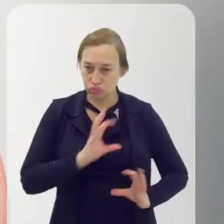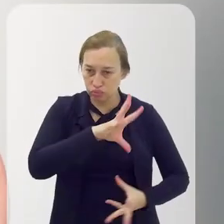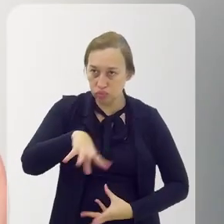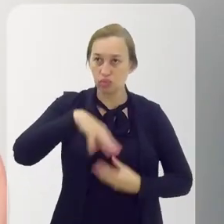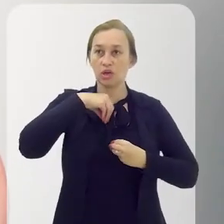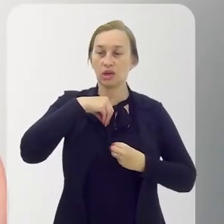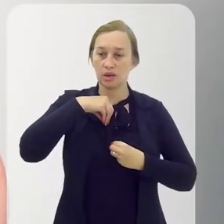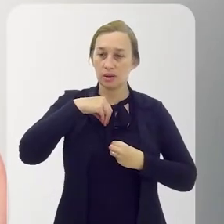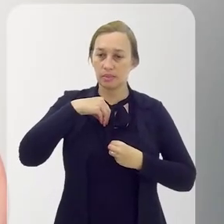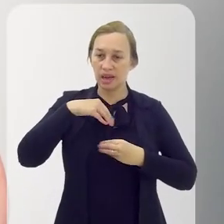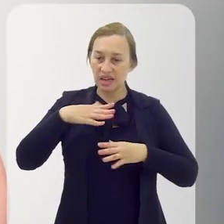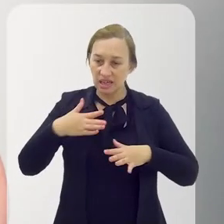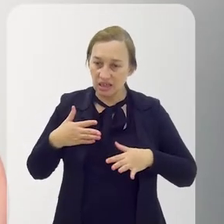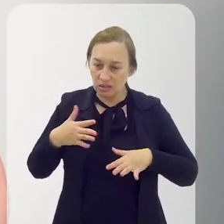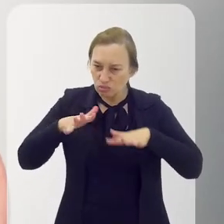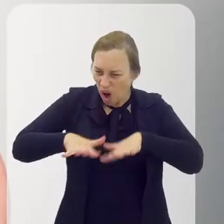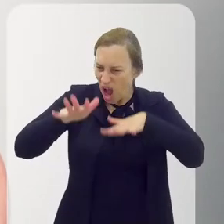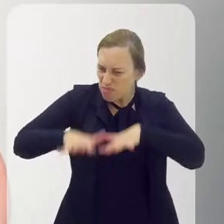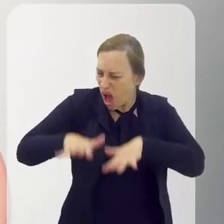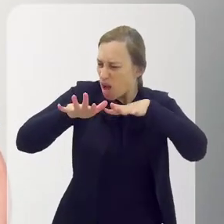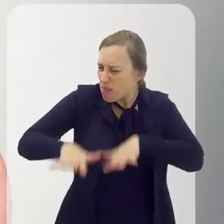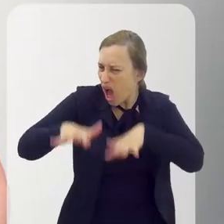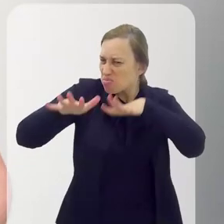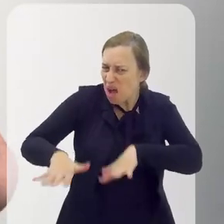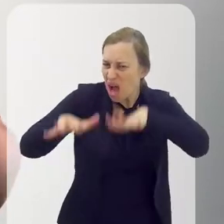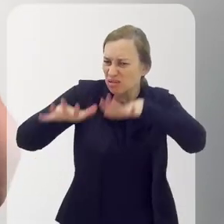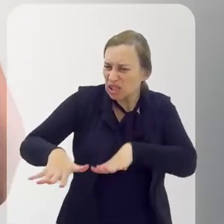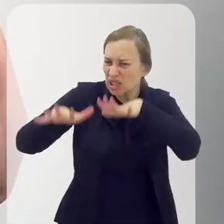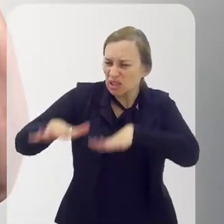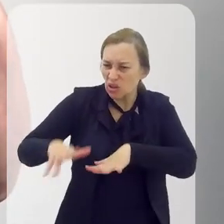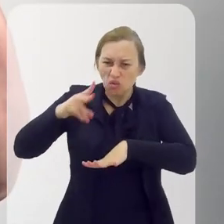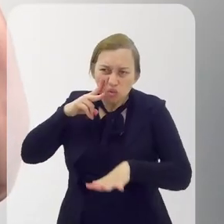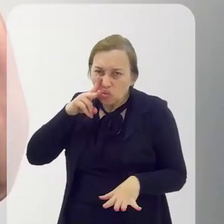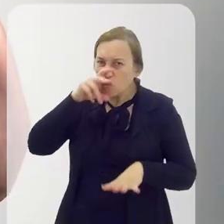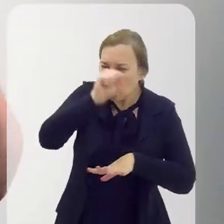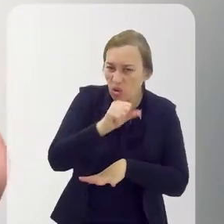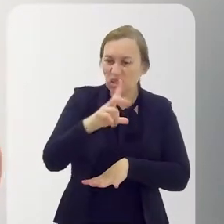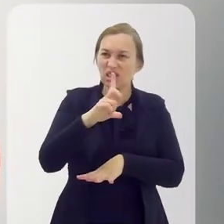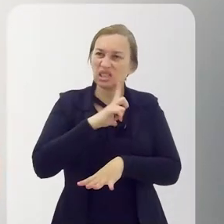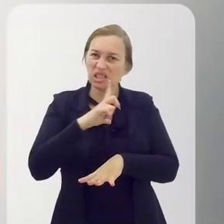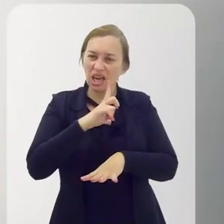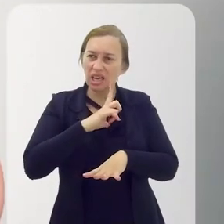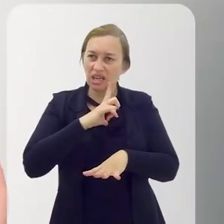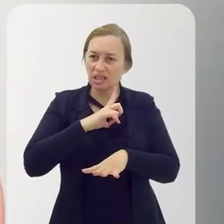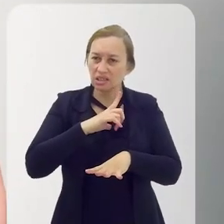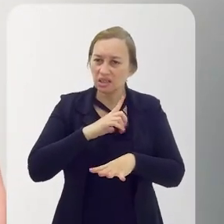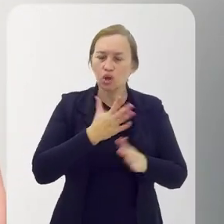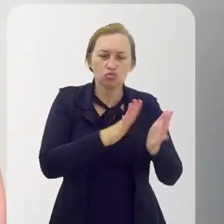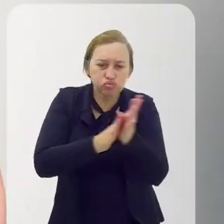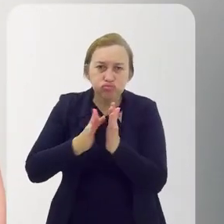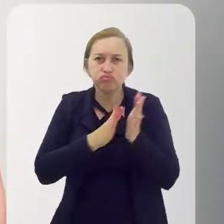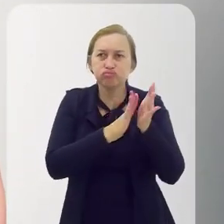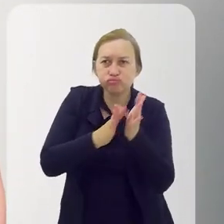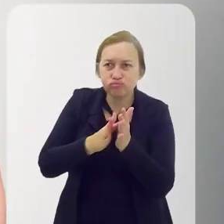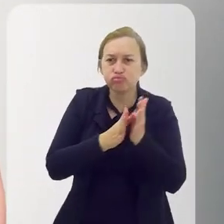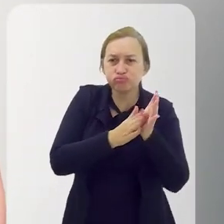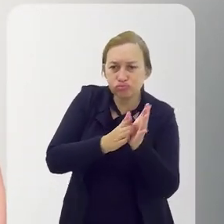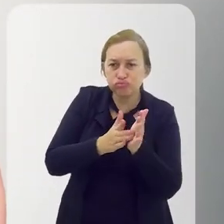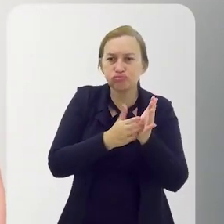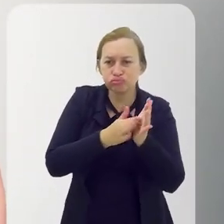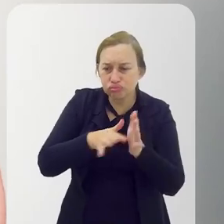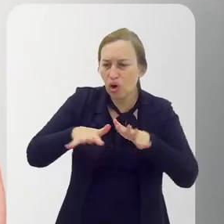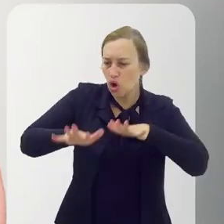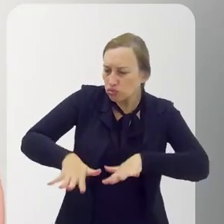Para a gente entrar com garra mesmo, botar todo o potencial que a gente tem enquanto escola de samba